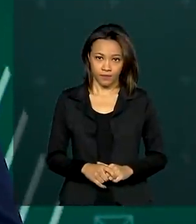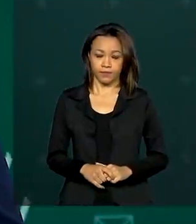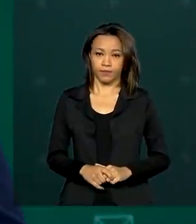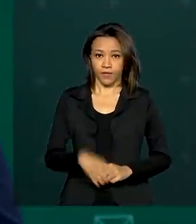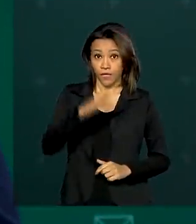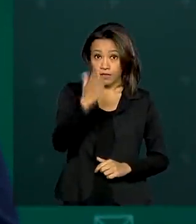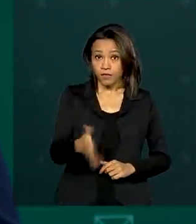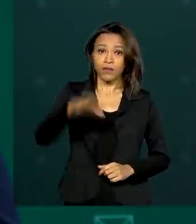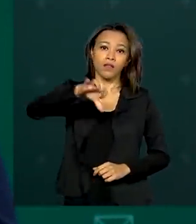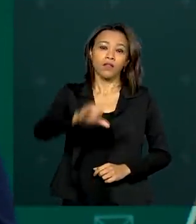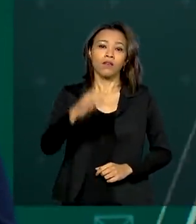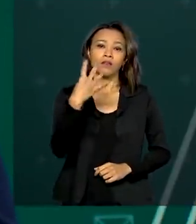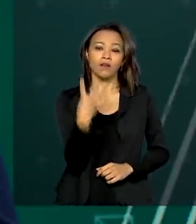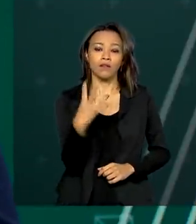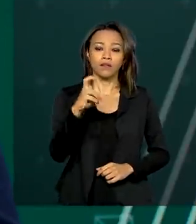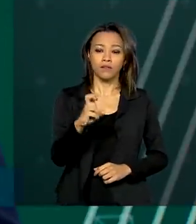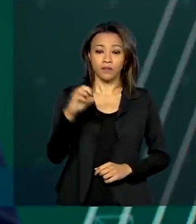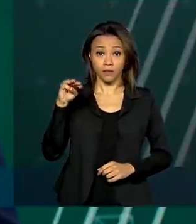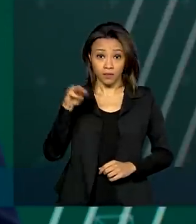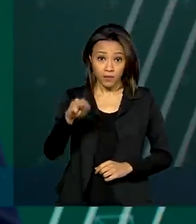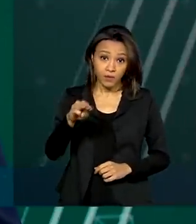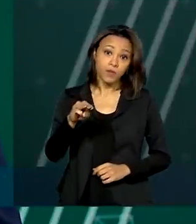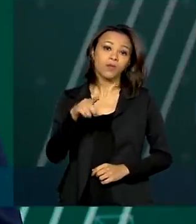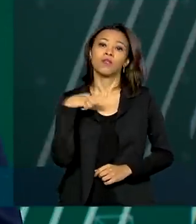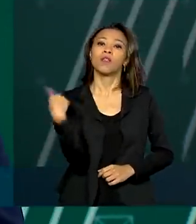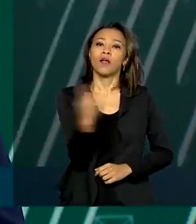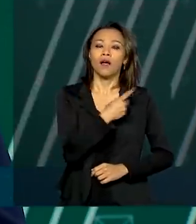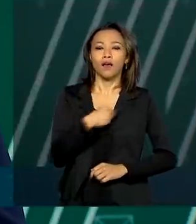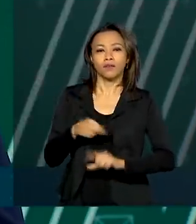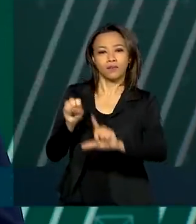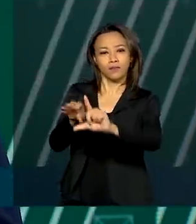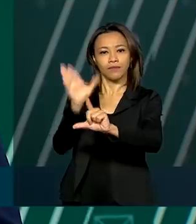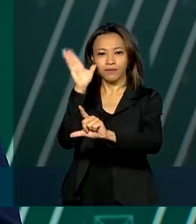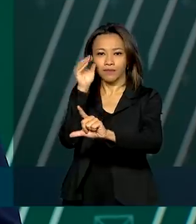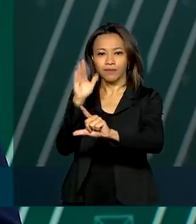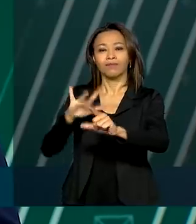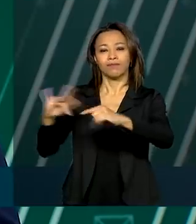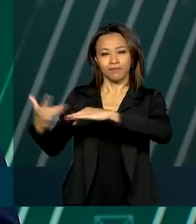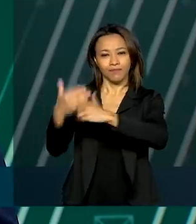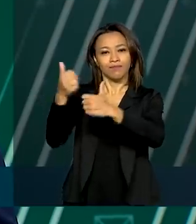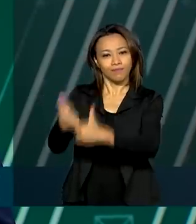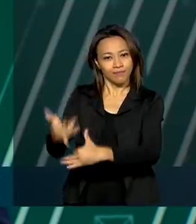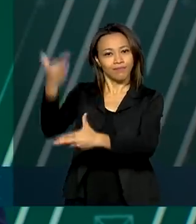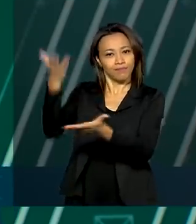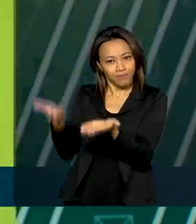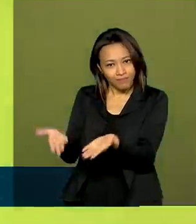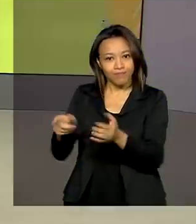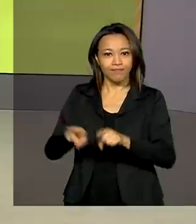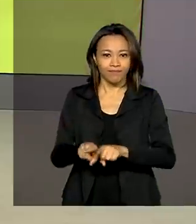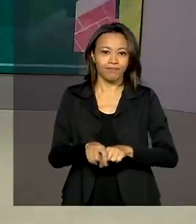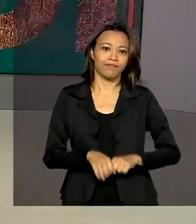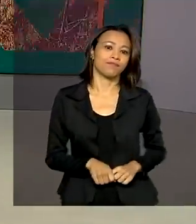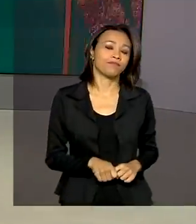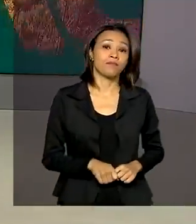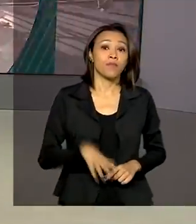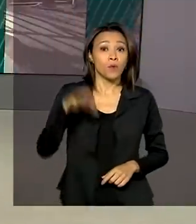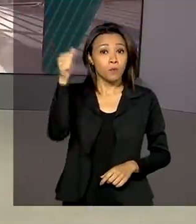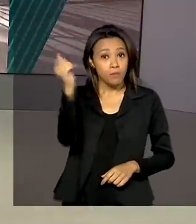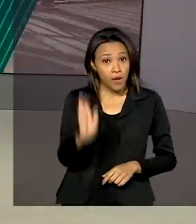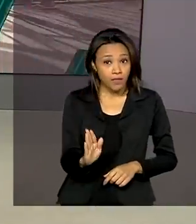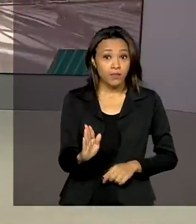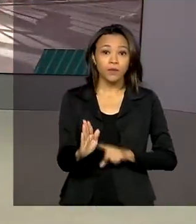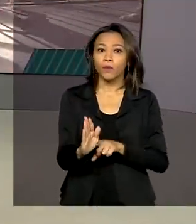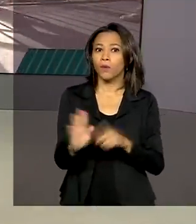São 9 horas e 45 minutos. Nós estamos ao vivo também pelas redes sociais. O Brasil